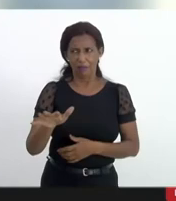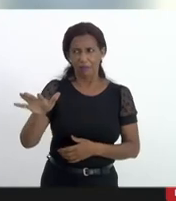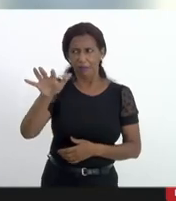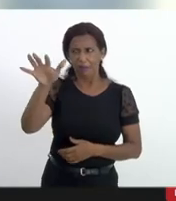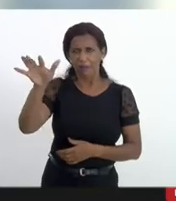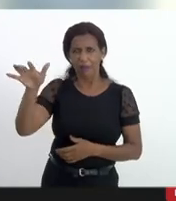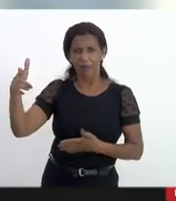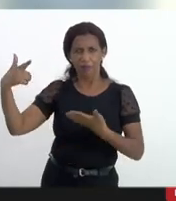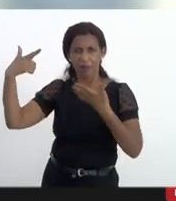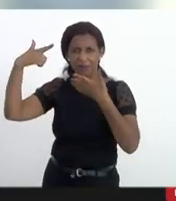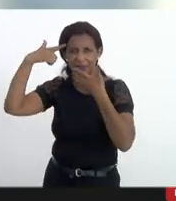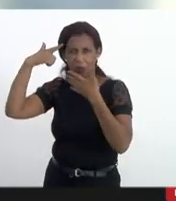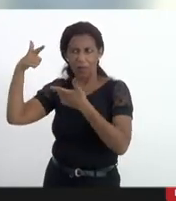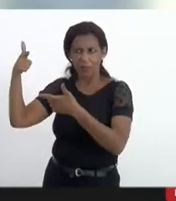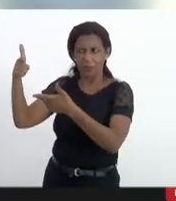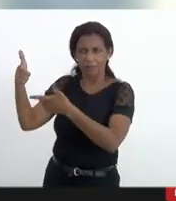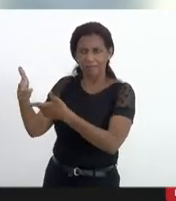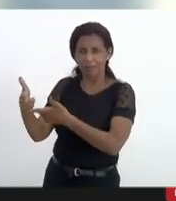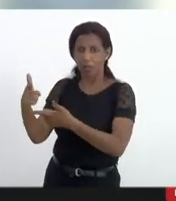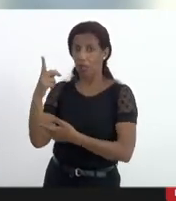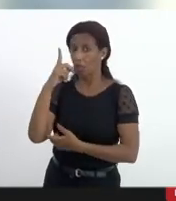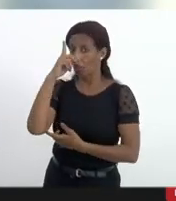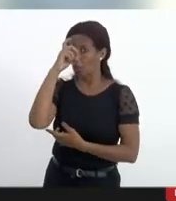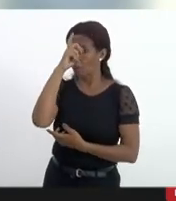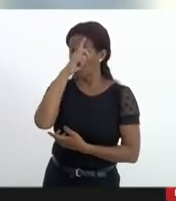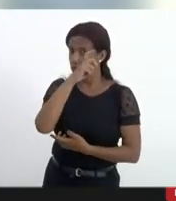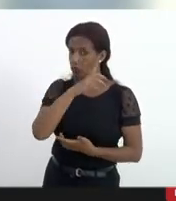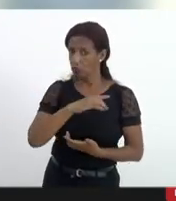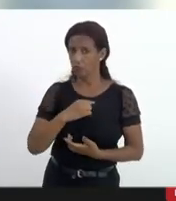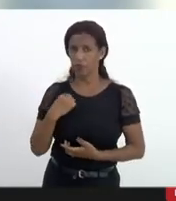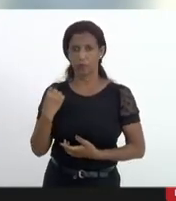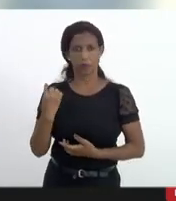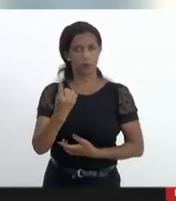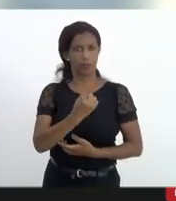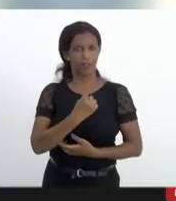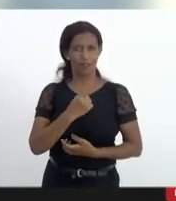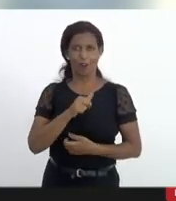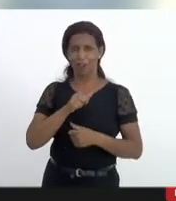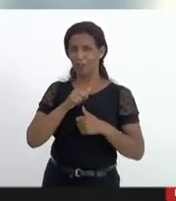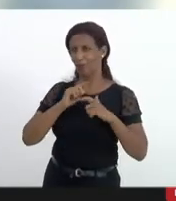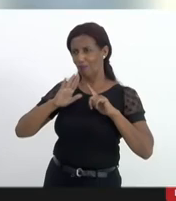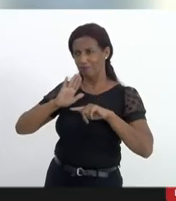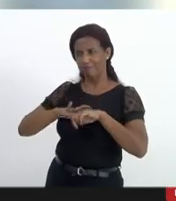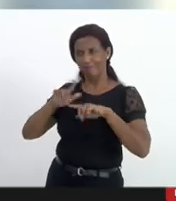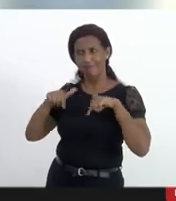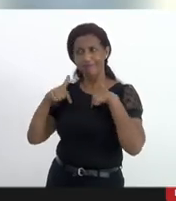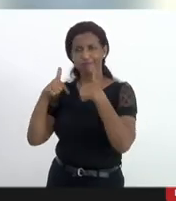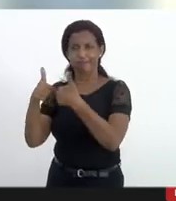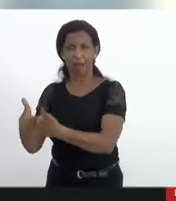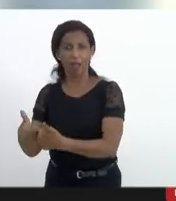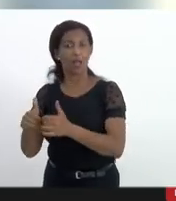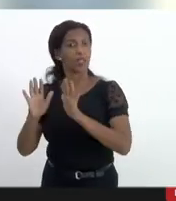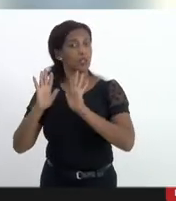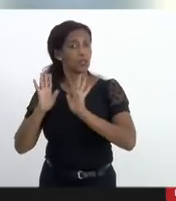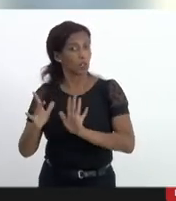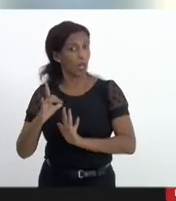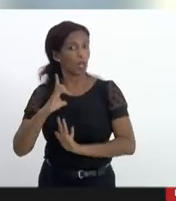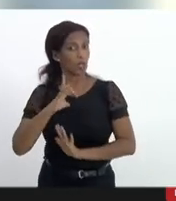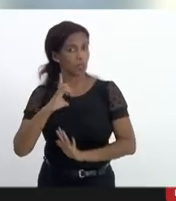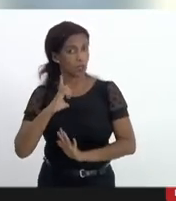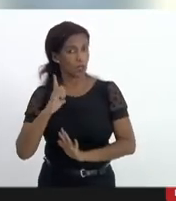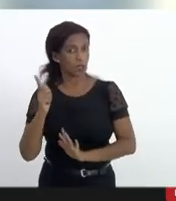é muito difícil que nós não façamos uma incursão já houve até casos em que eu